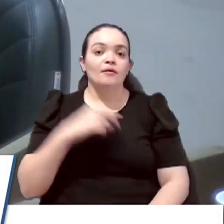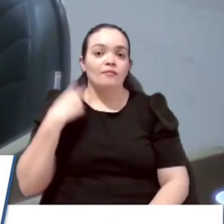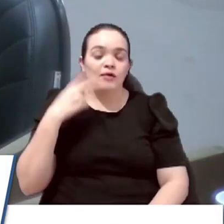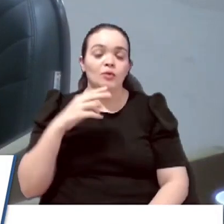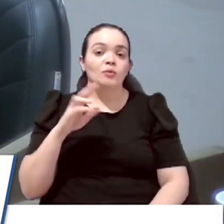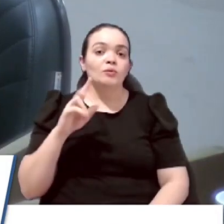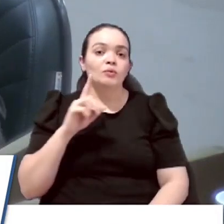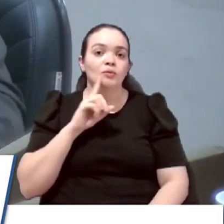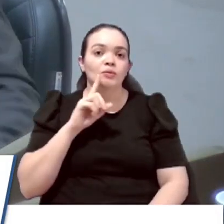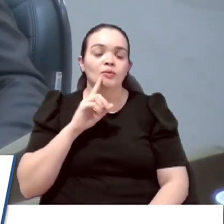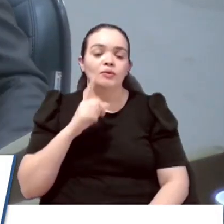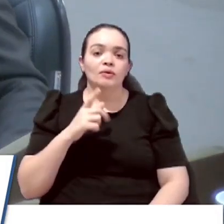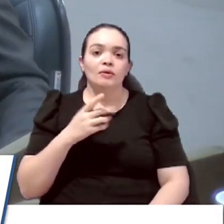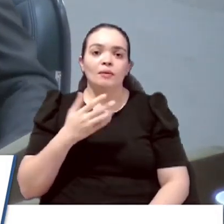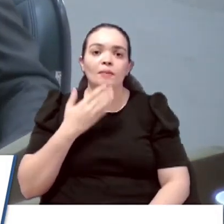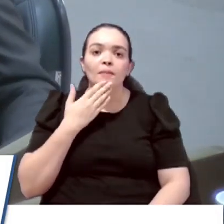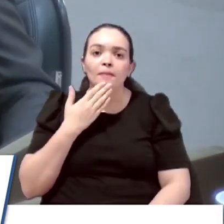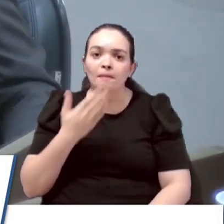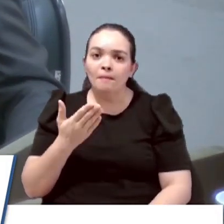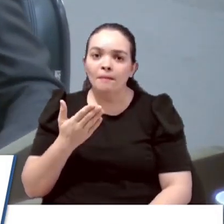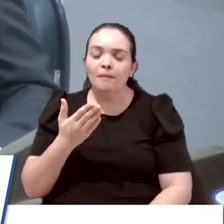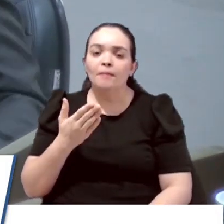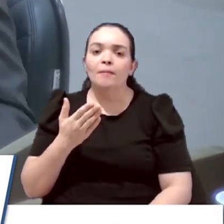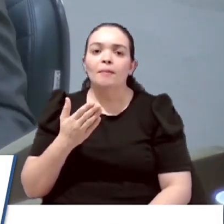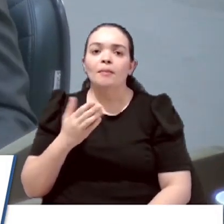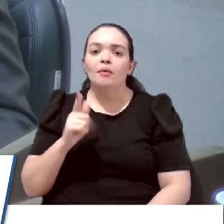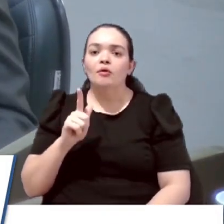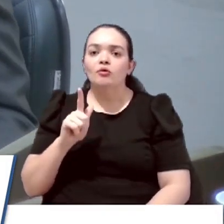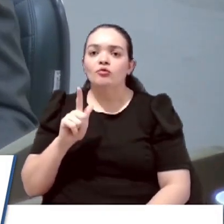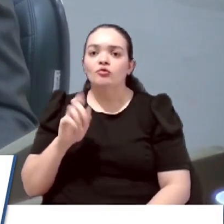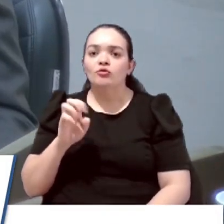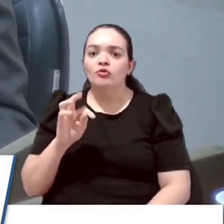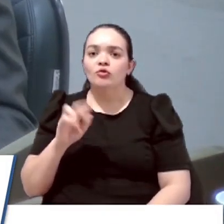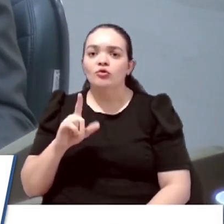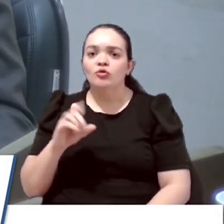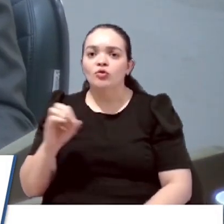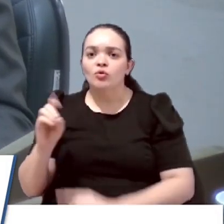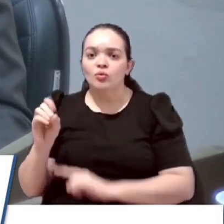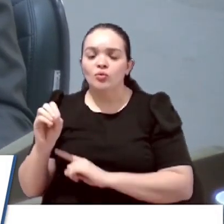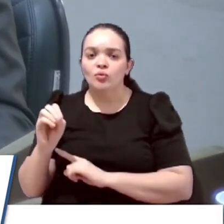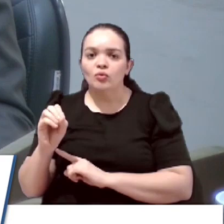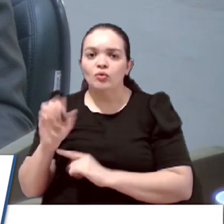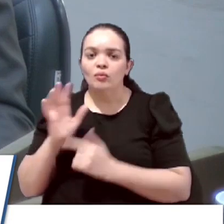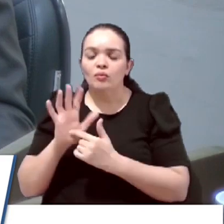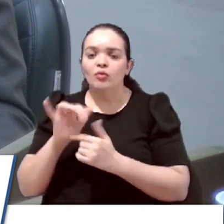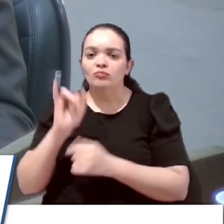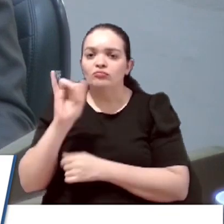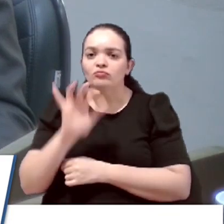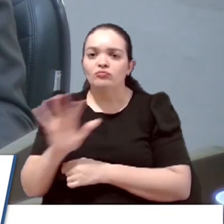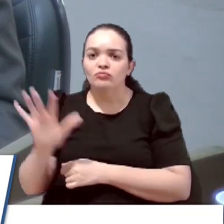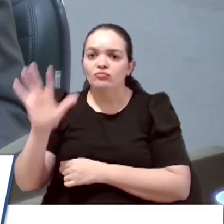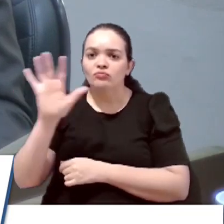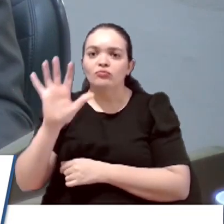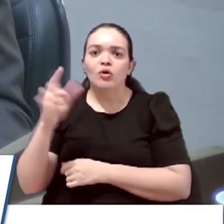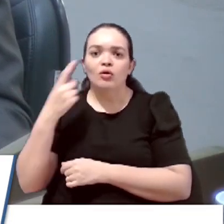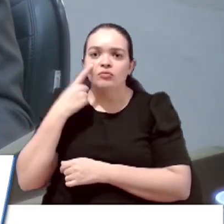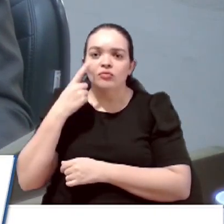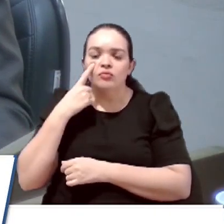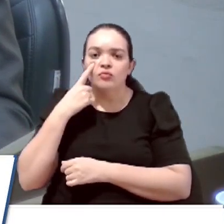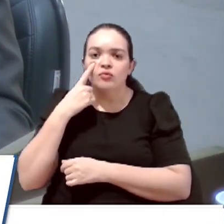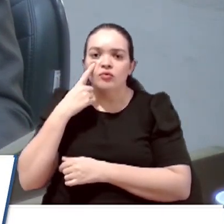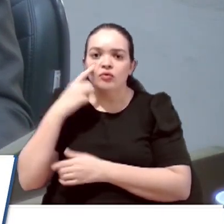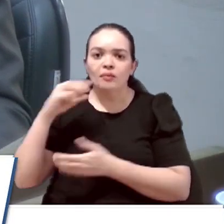Presidente, eu vou pedir para o Getúlio, se possível, colocar uma imagem aí que eu recebi do portal